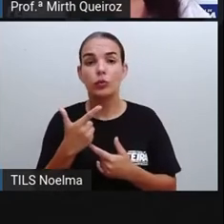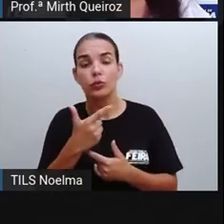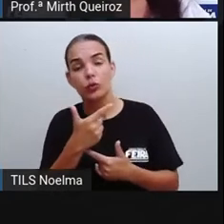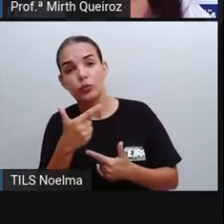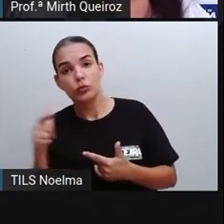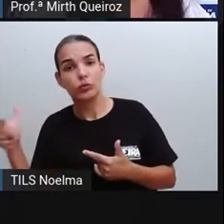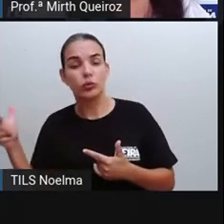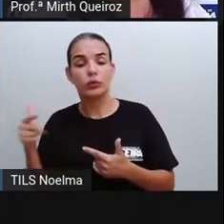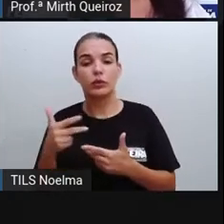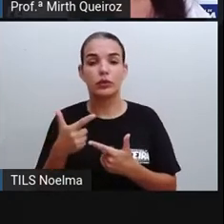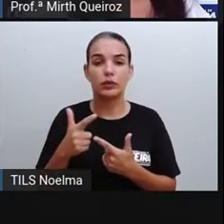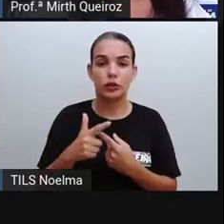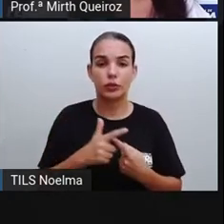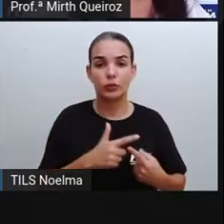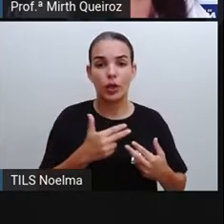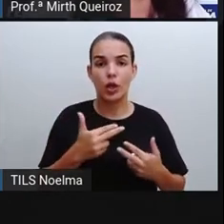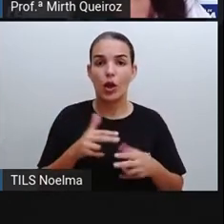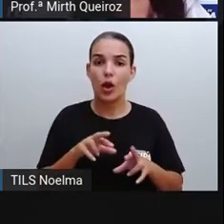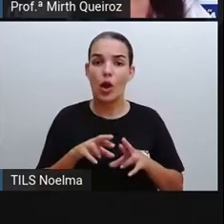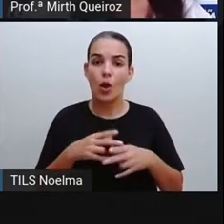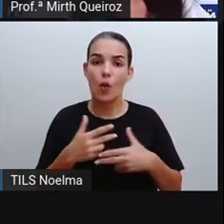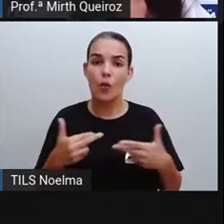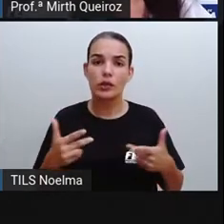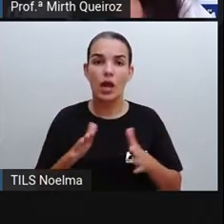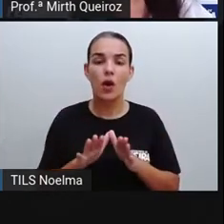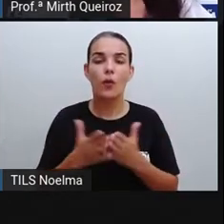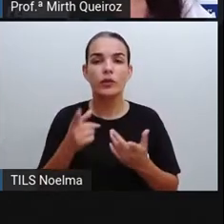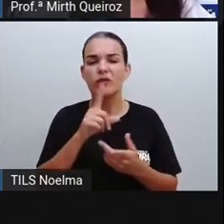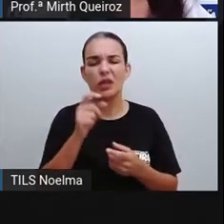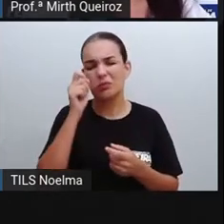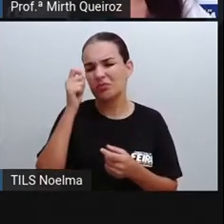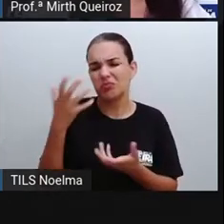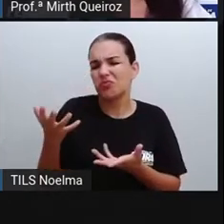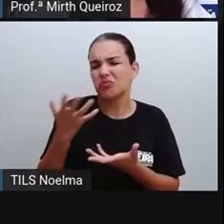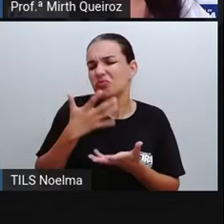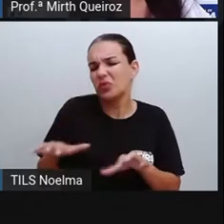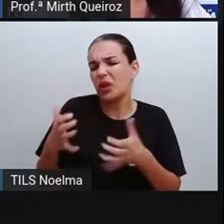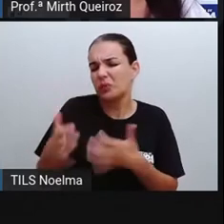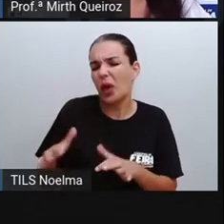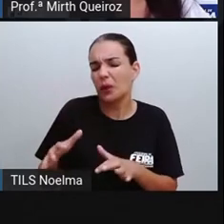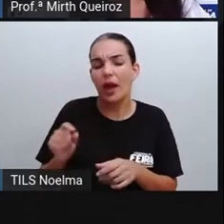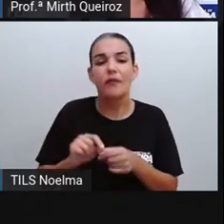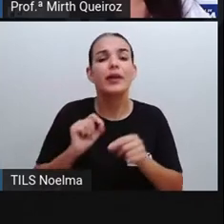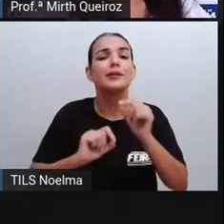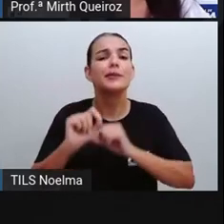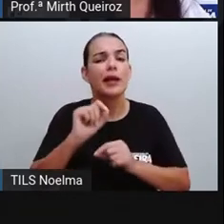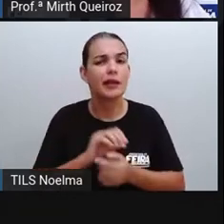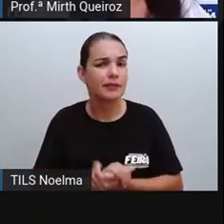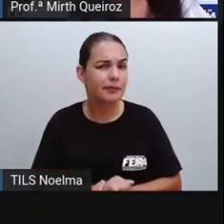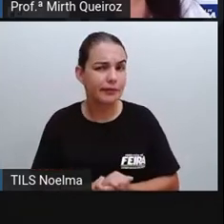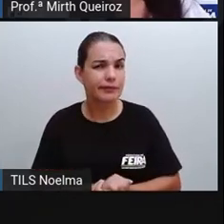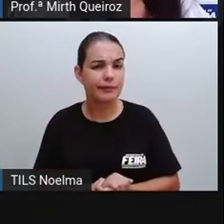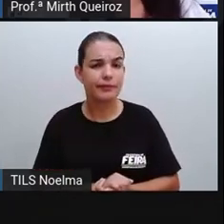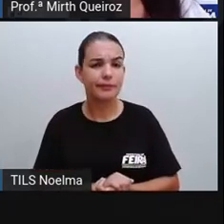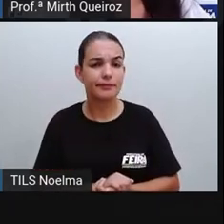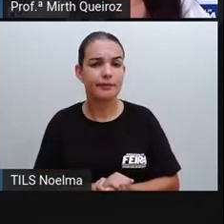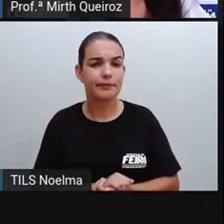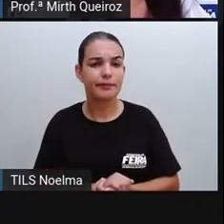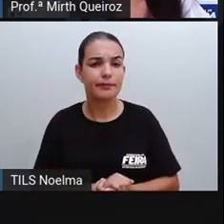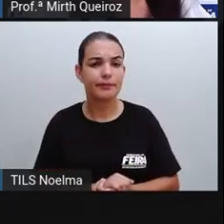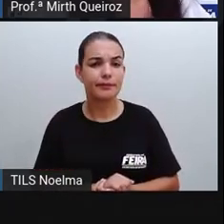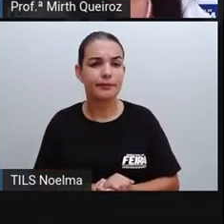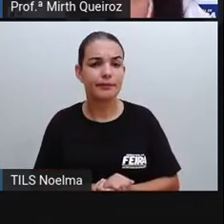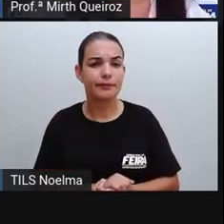de objeto quando você não desperta mais nenhum tipo de interesse aí, neste caso, para você? O que você faz com ele?